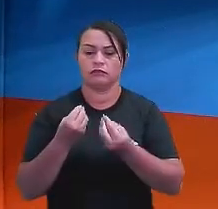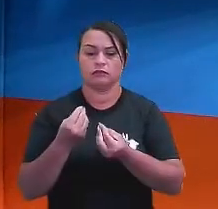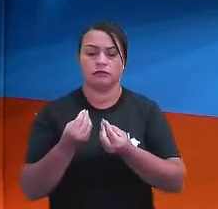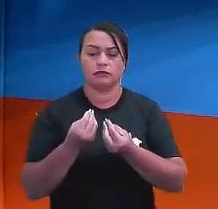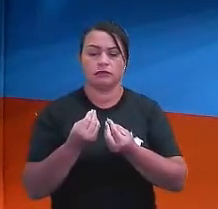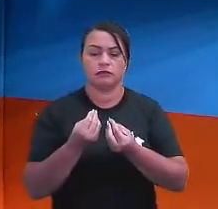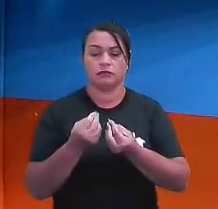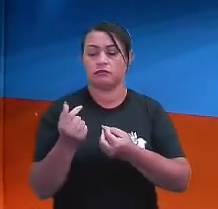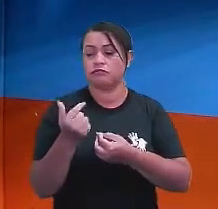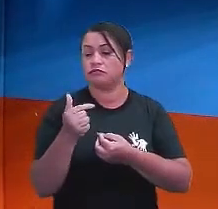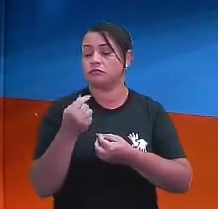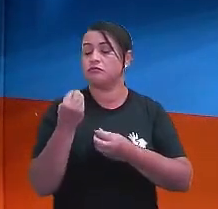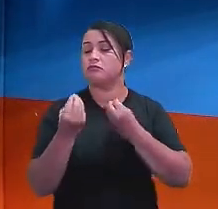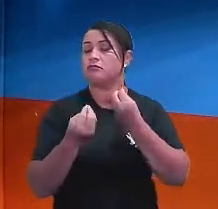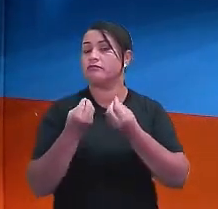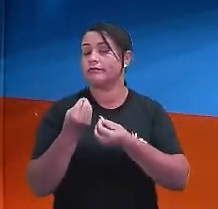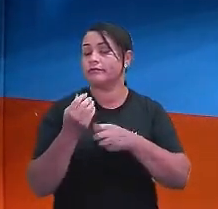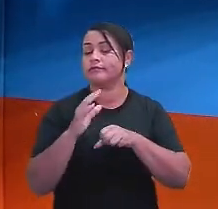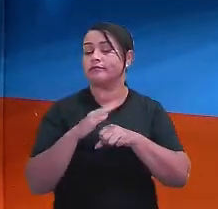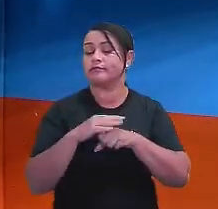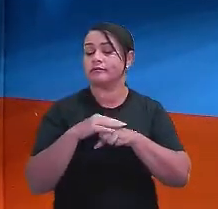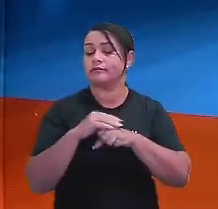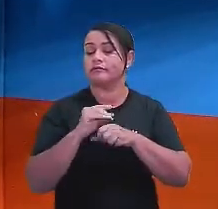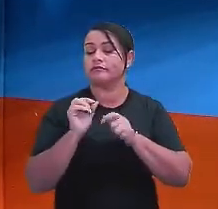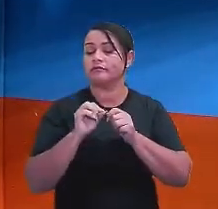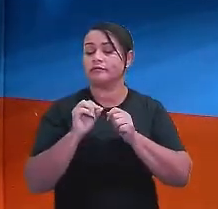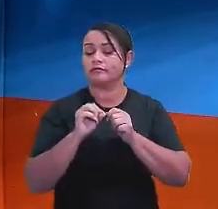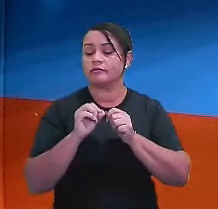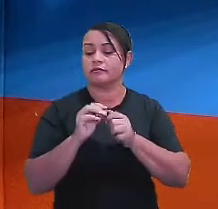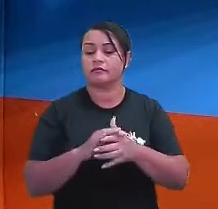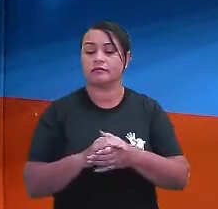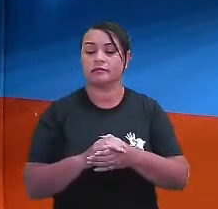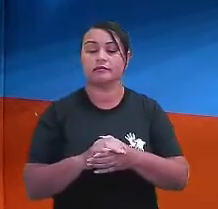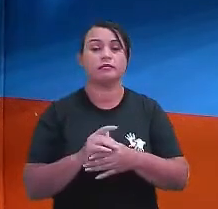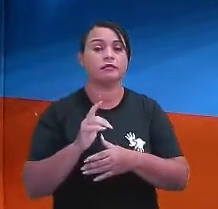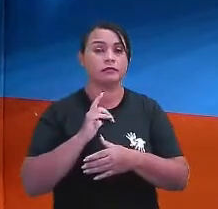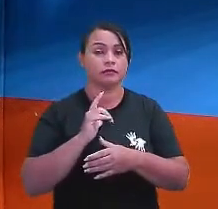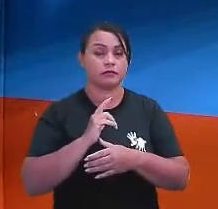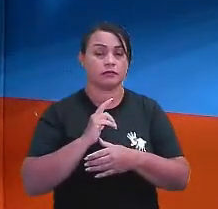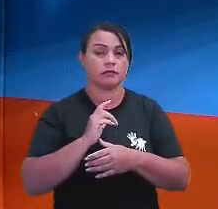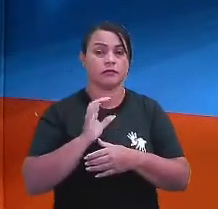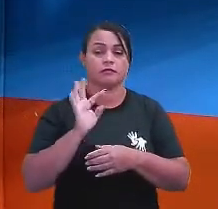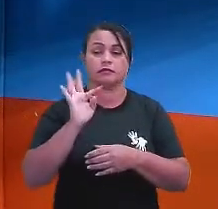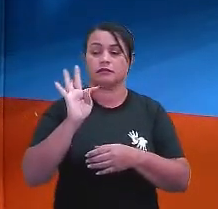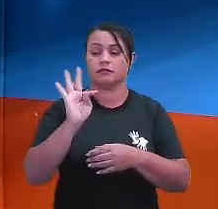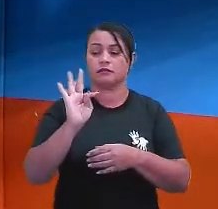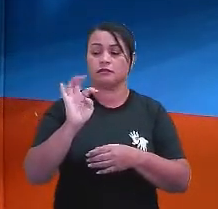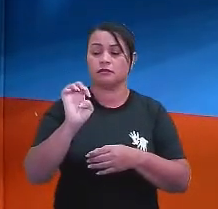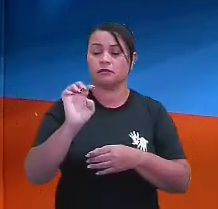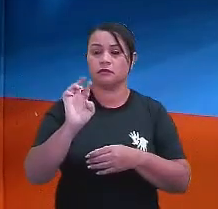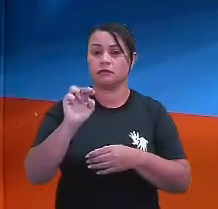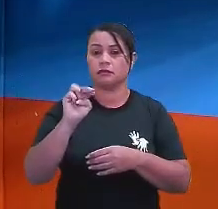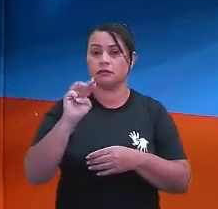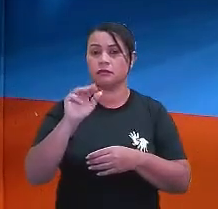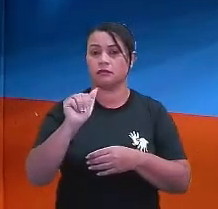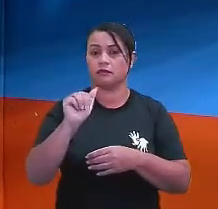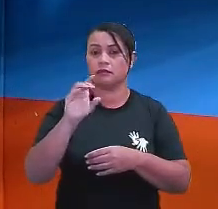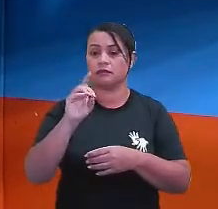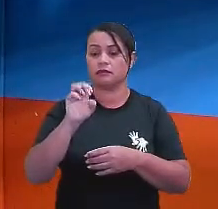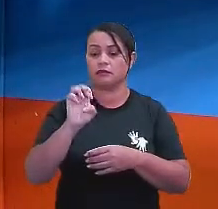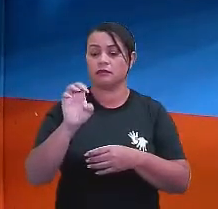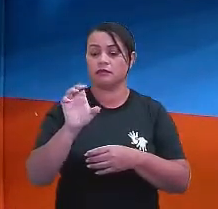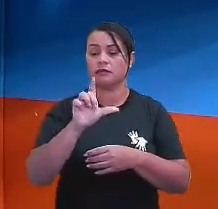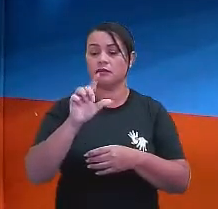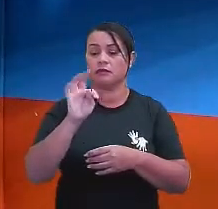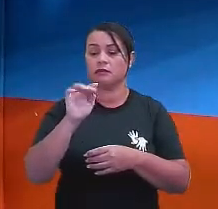Então, como eu não tenho, o que é que eu vou fazer? Dentro do teorema de Tales também, eu posso ter essa relação de